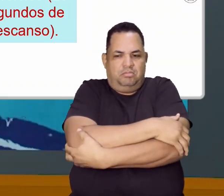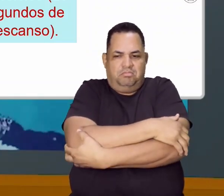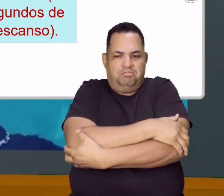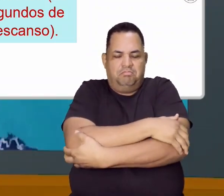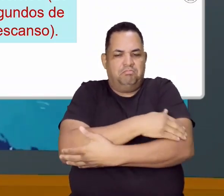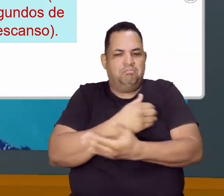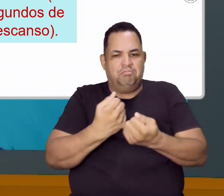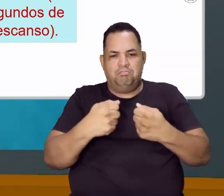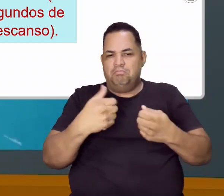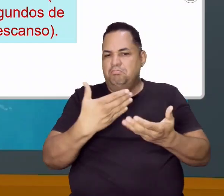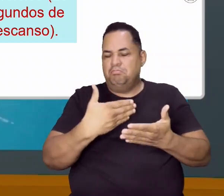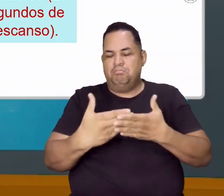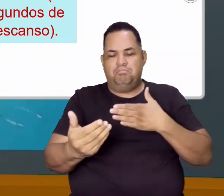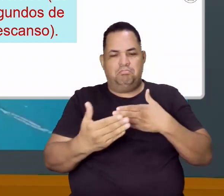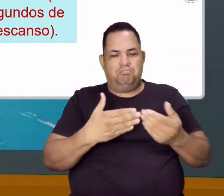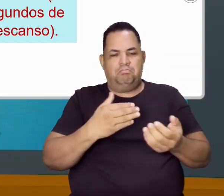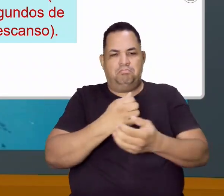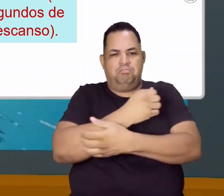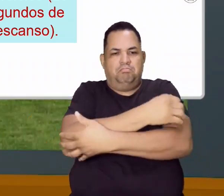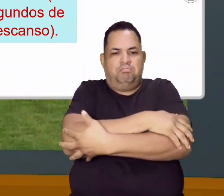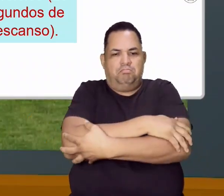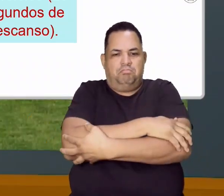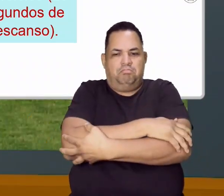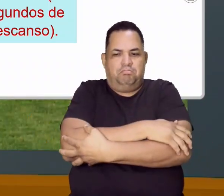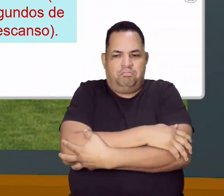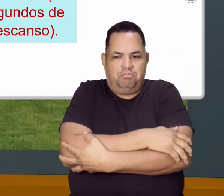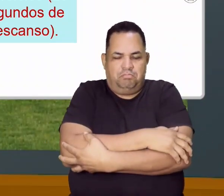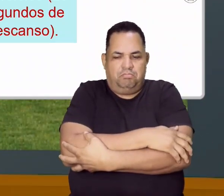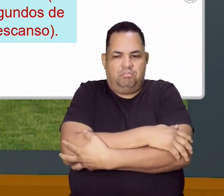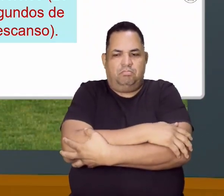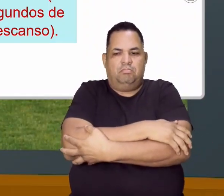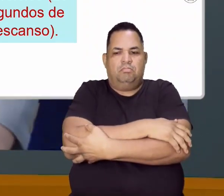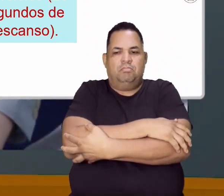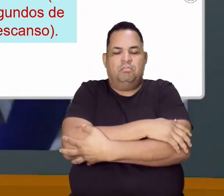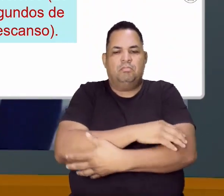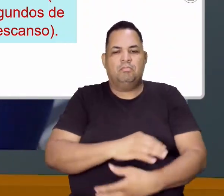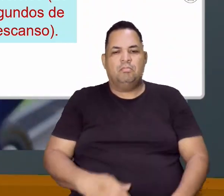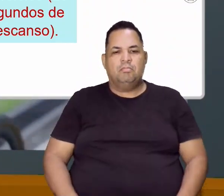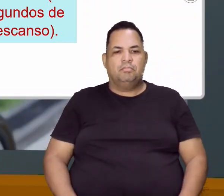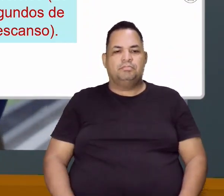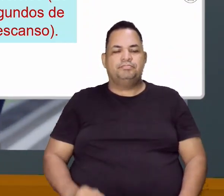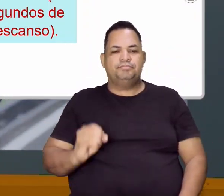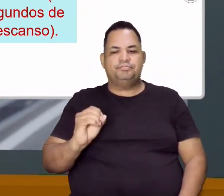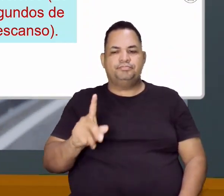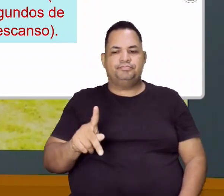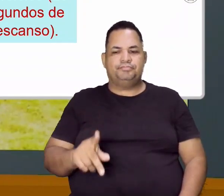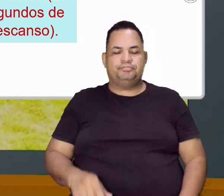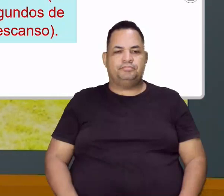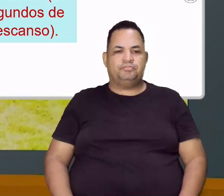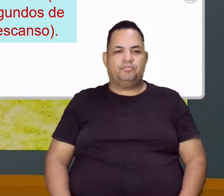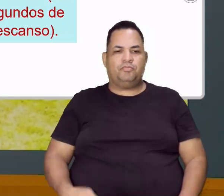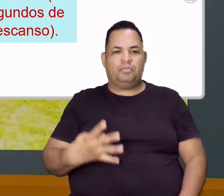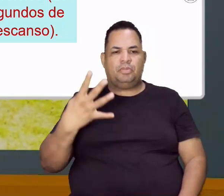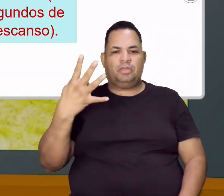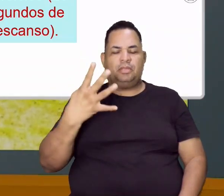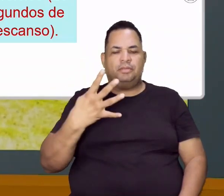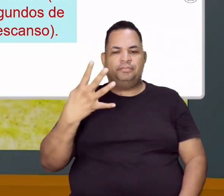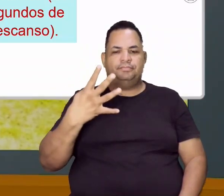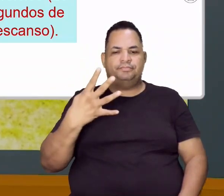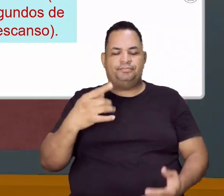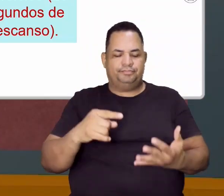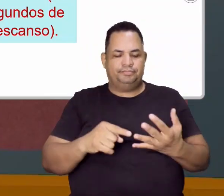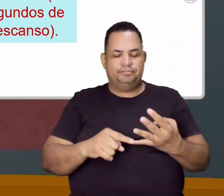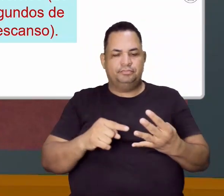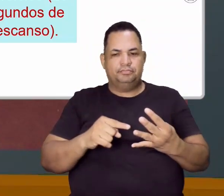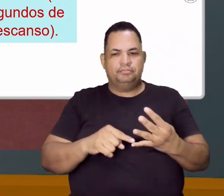não tem problema, tá? Você pode fazer a variação que você achar mais confortável, ok? E o quarto exercício, você